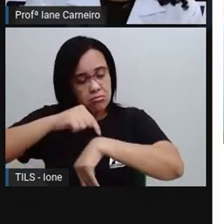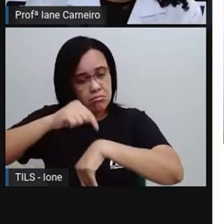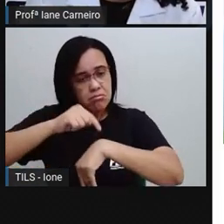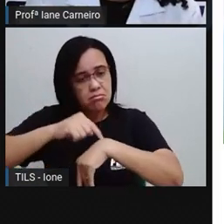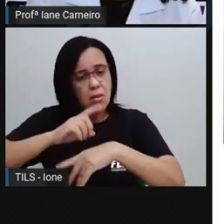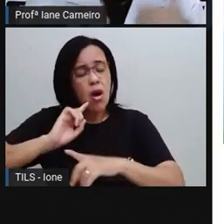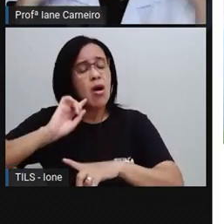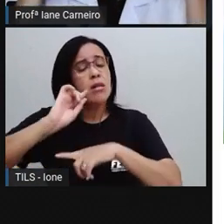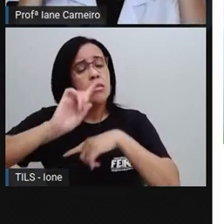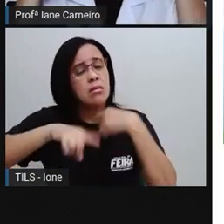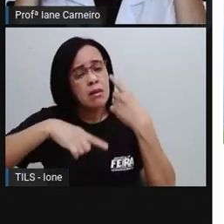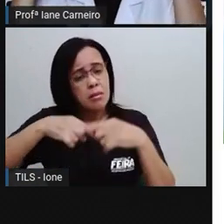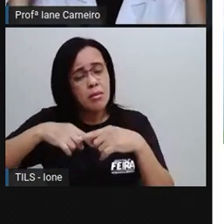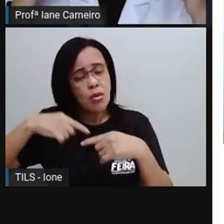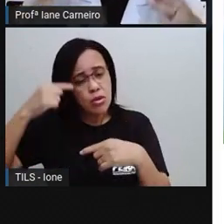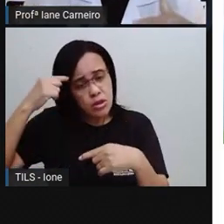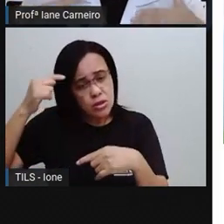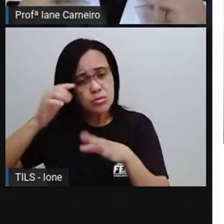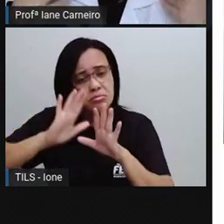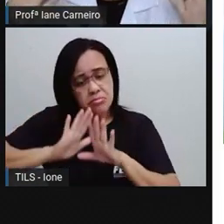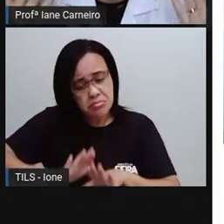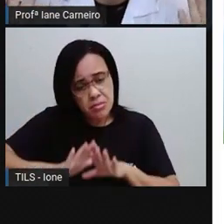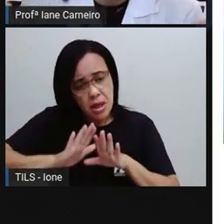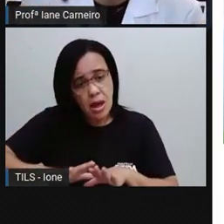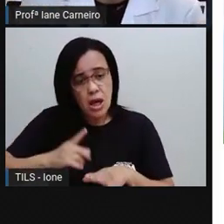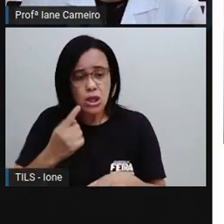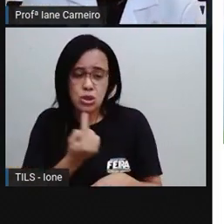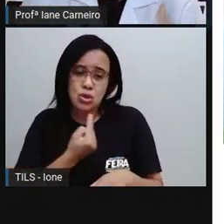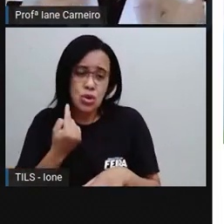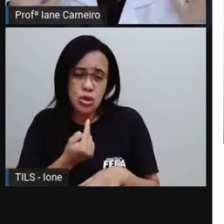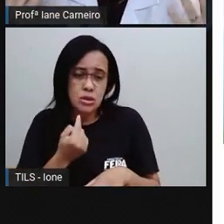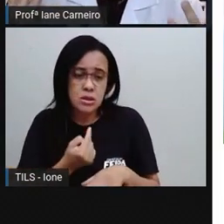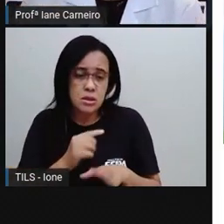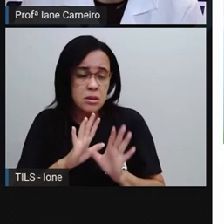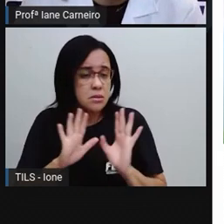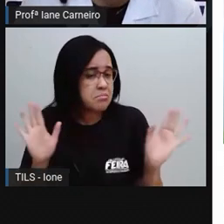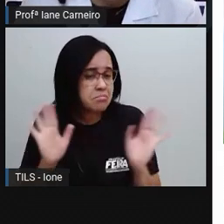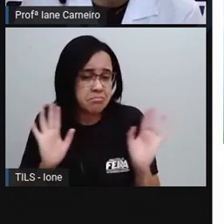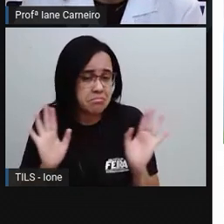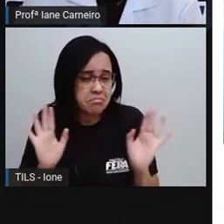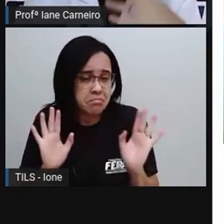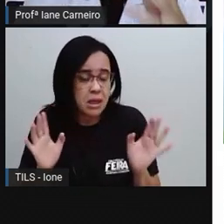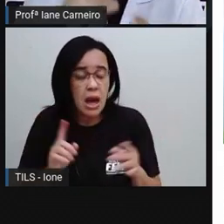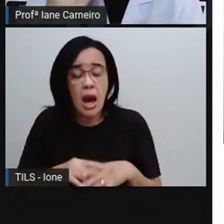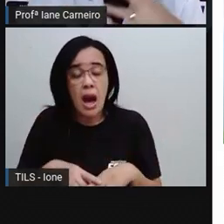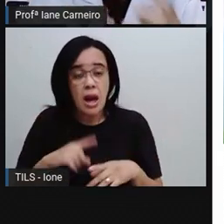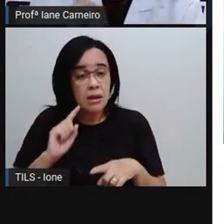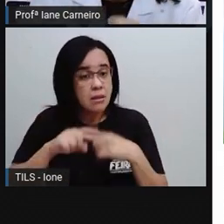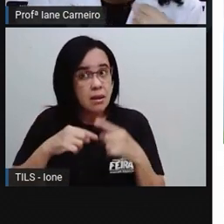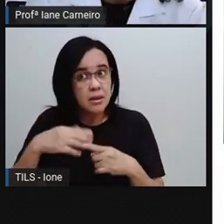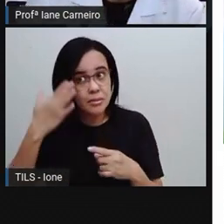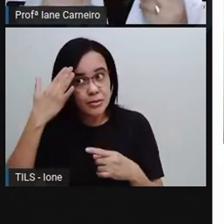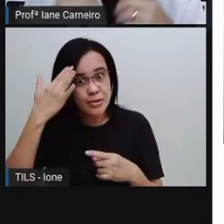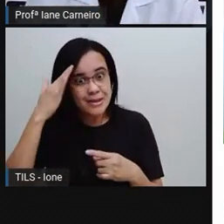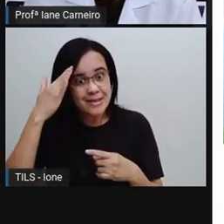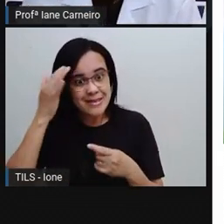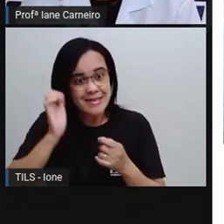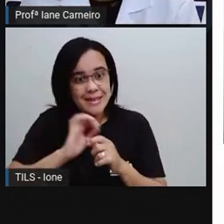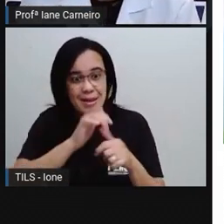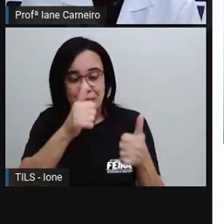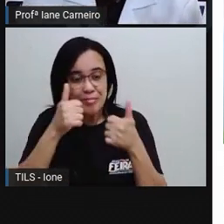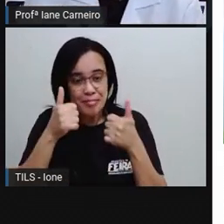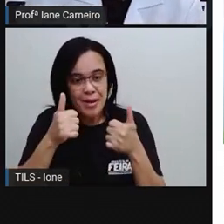eu ficar aqui um pouquinho pensativa. Deixa eu respirar um pouquinho para eu entender melhor o que está acontecendo. E aí depois a gente